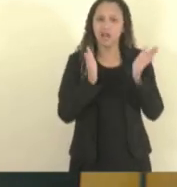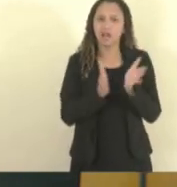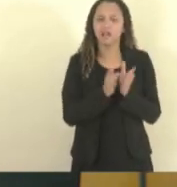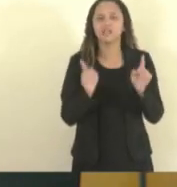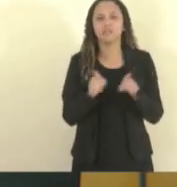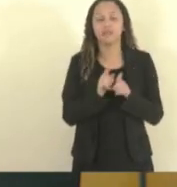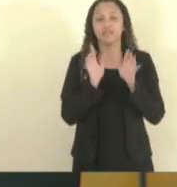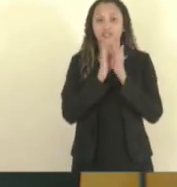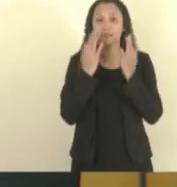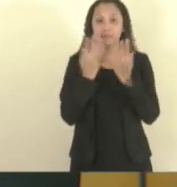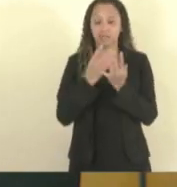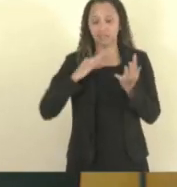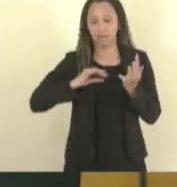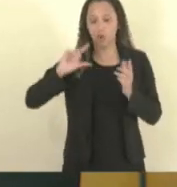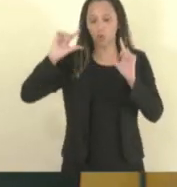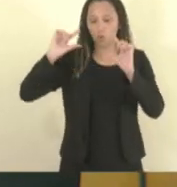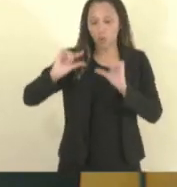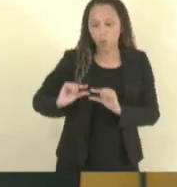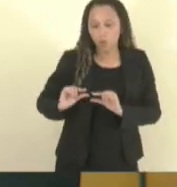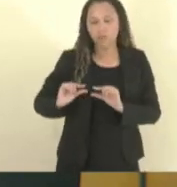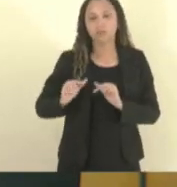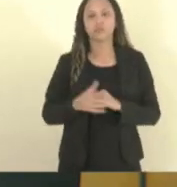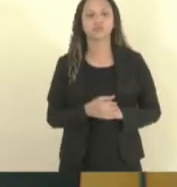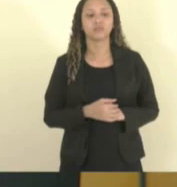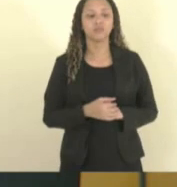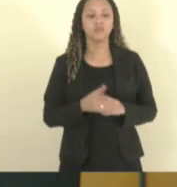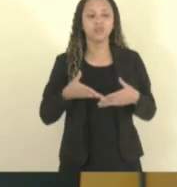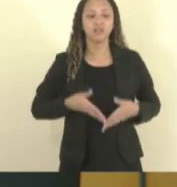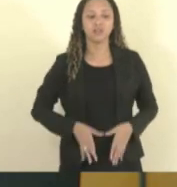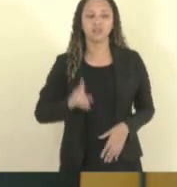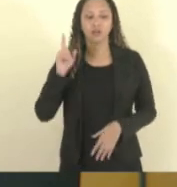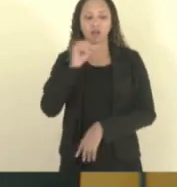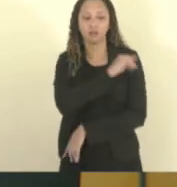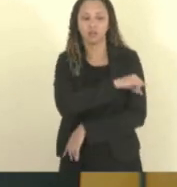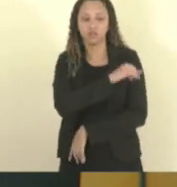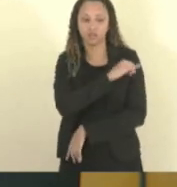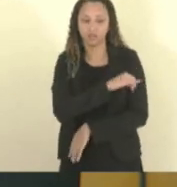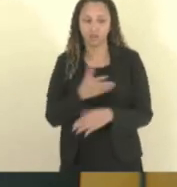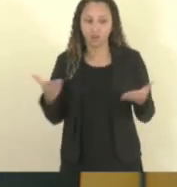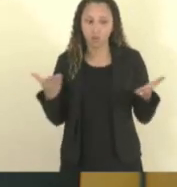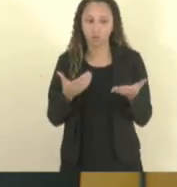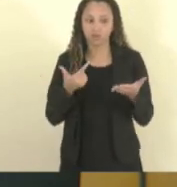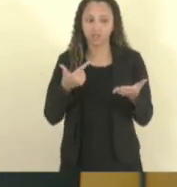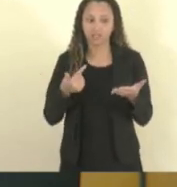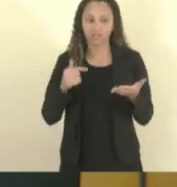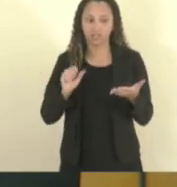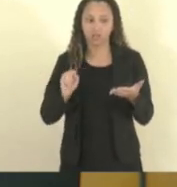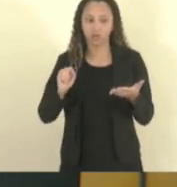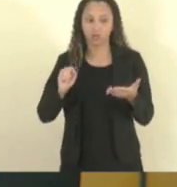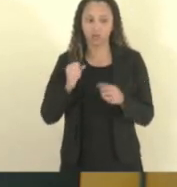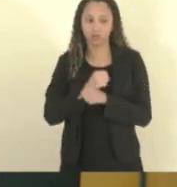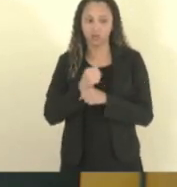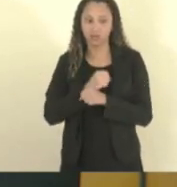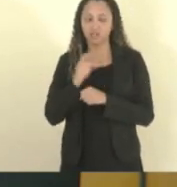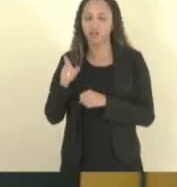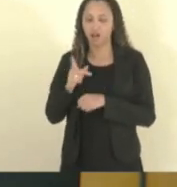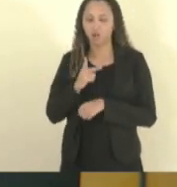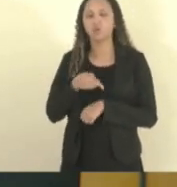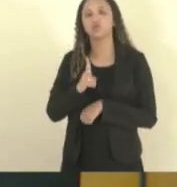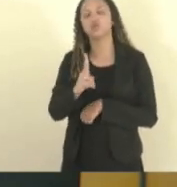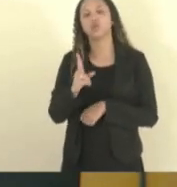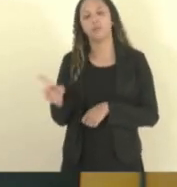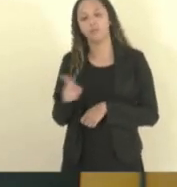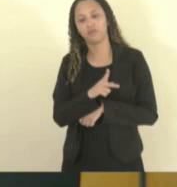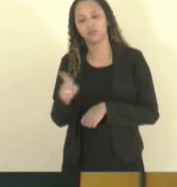Bom Jesus, do Itabapuana, no Rio de Janeiro, hoje com 78 anos, Célia atua como professora desde os 19